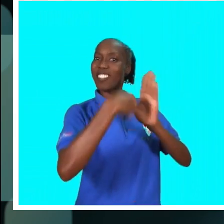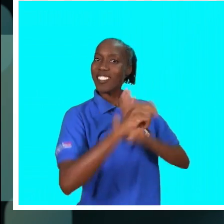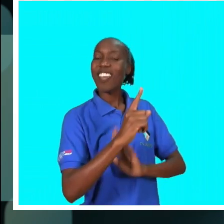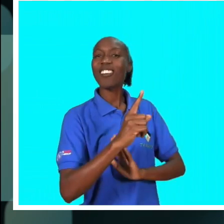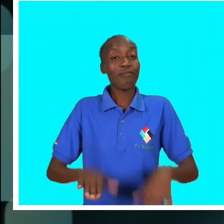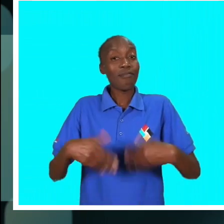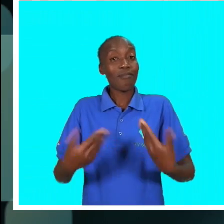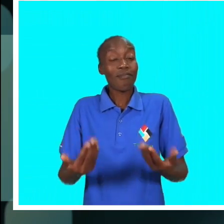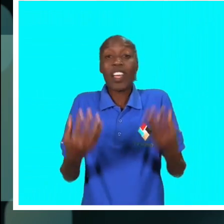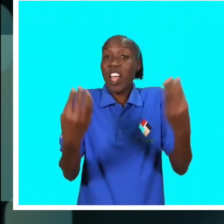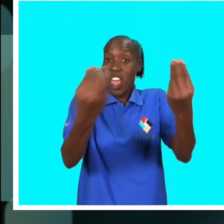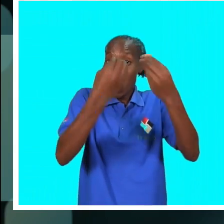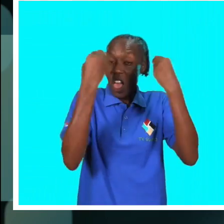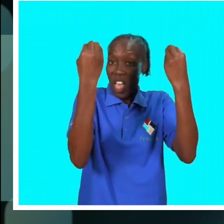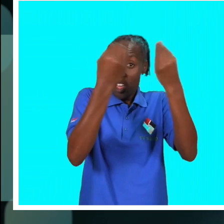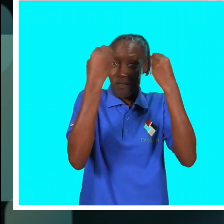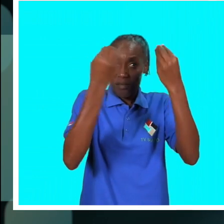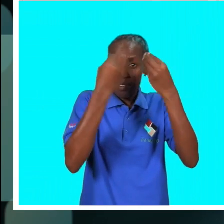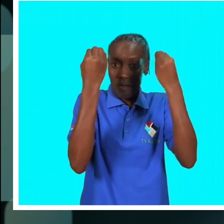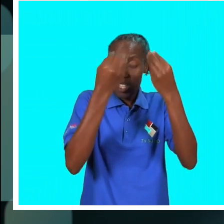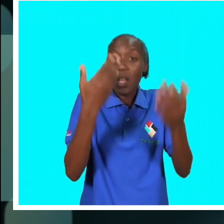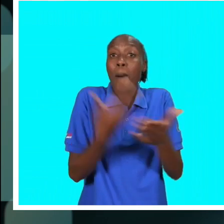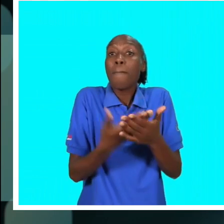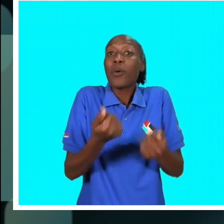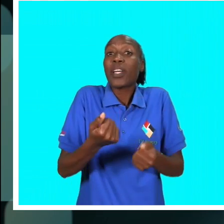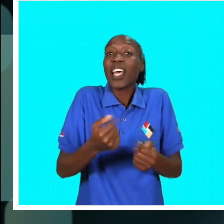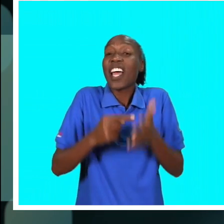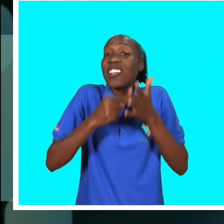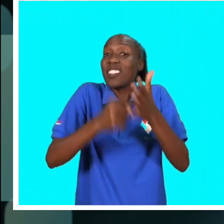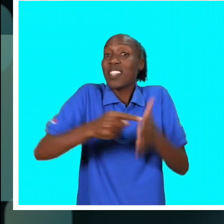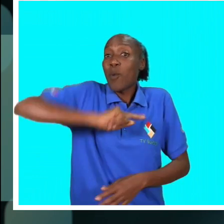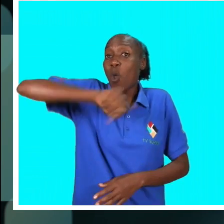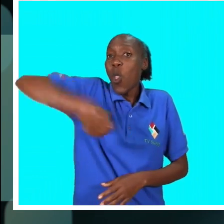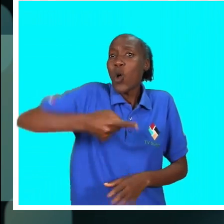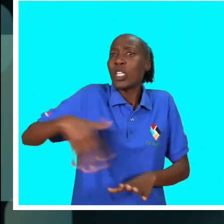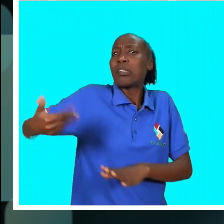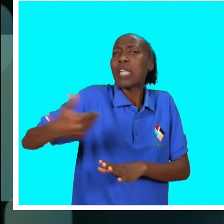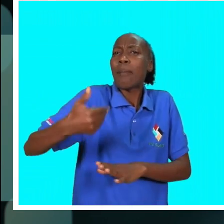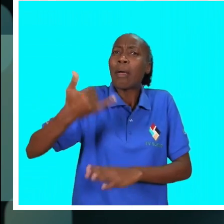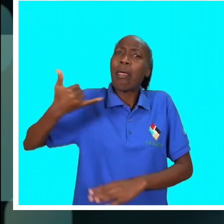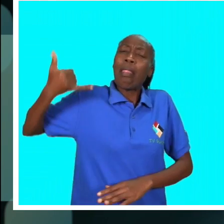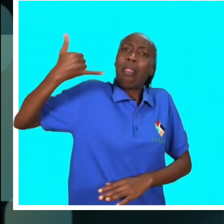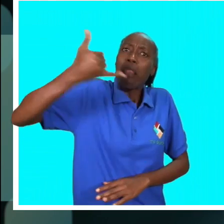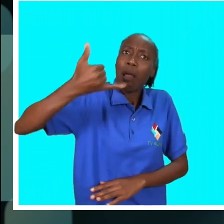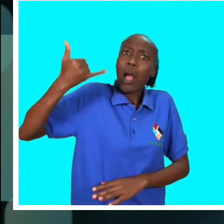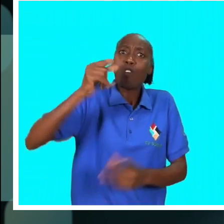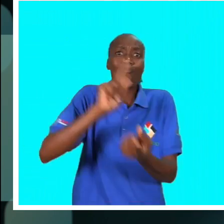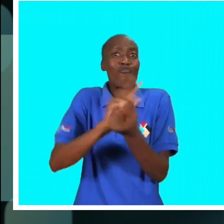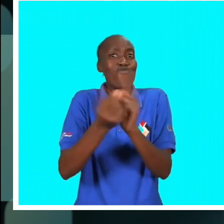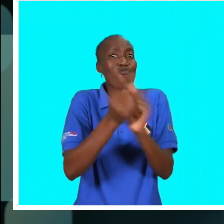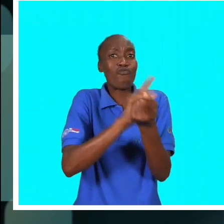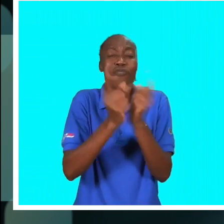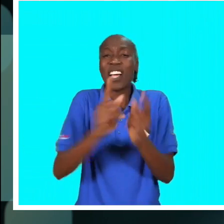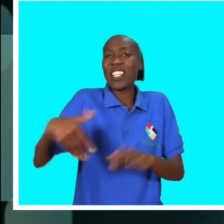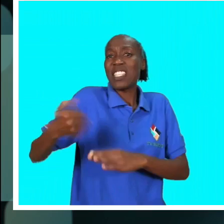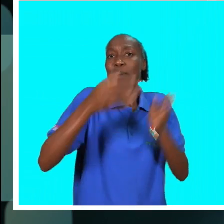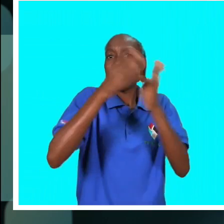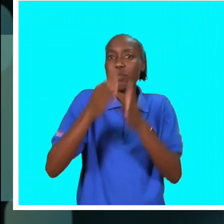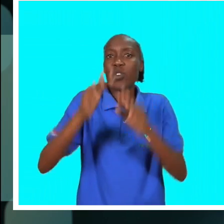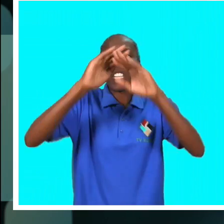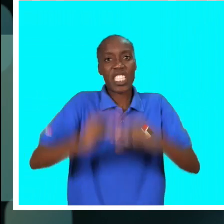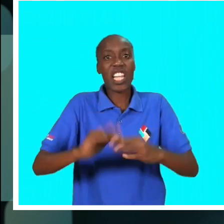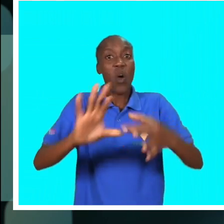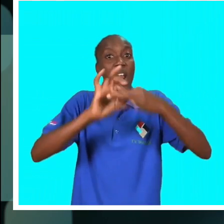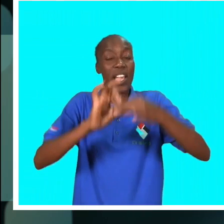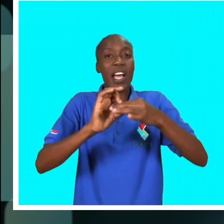correta. É preciso a formação porque nós, por exemplo, não vamos passar a vida a ligar ou ir ao encontro sempre